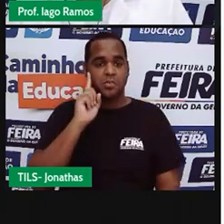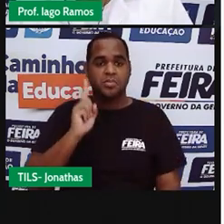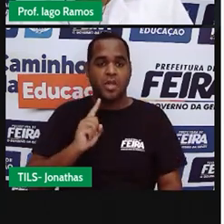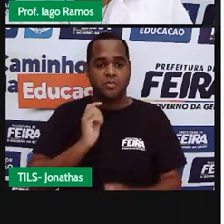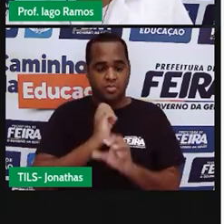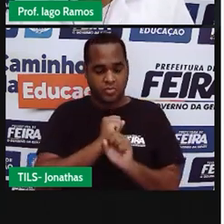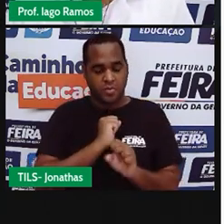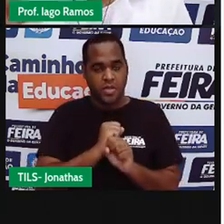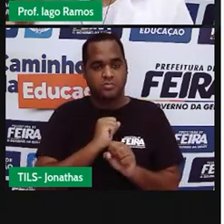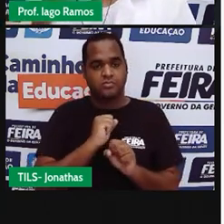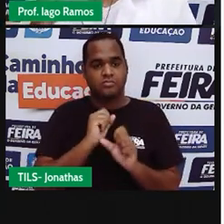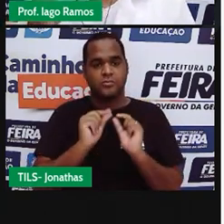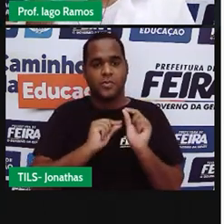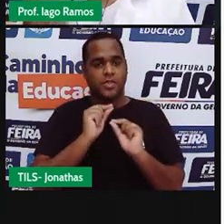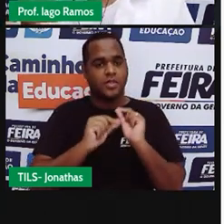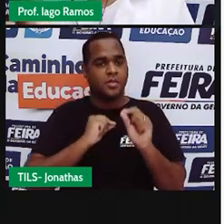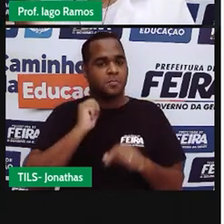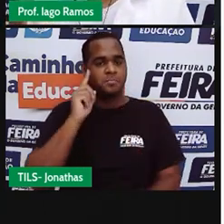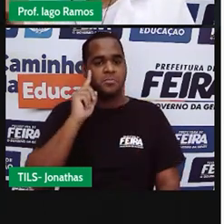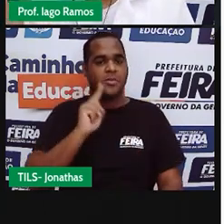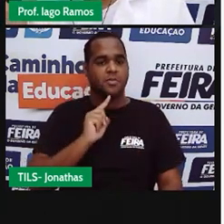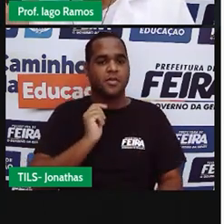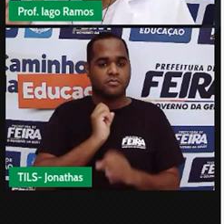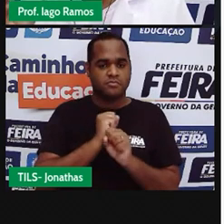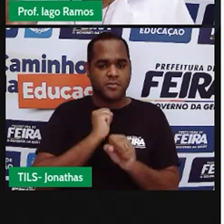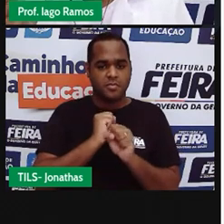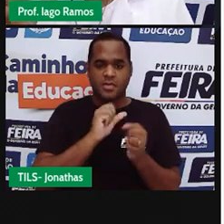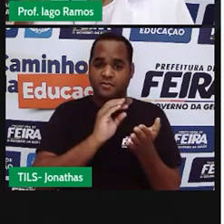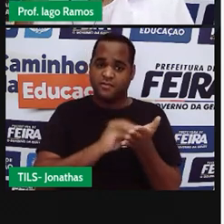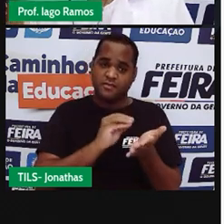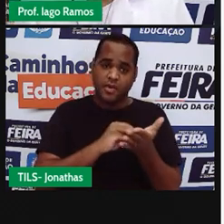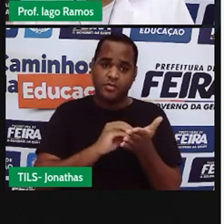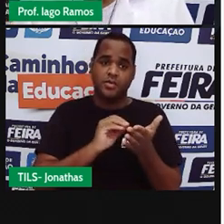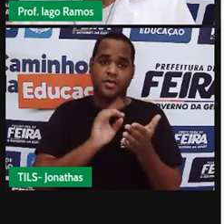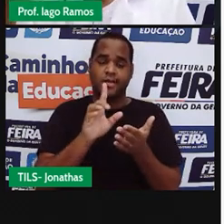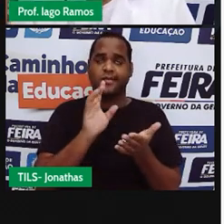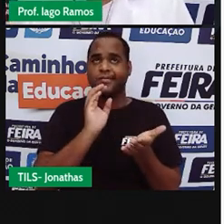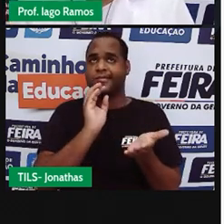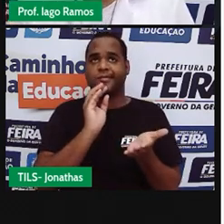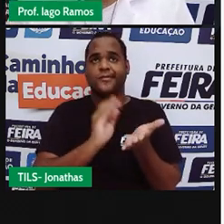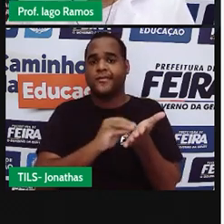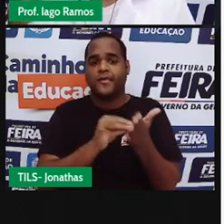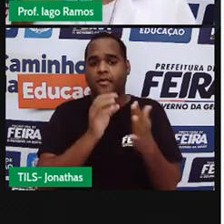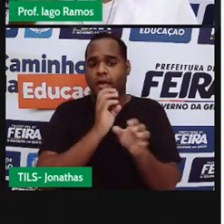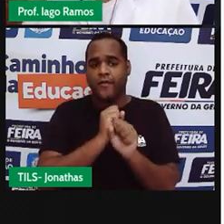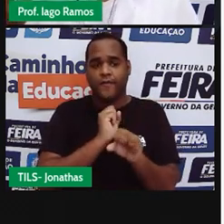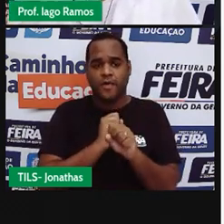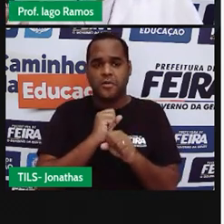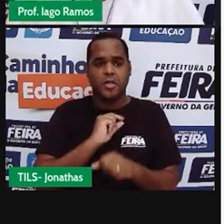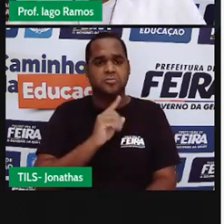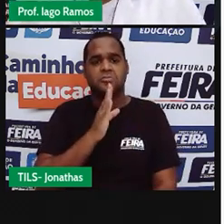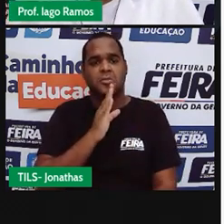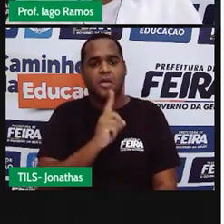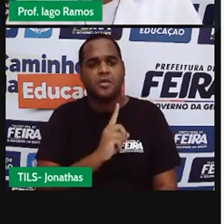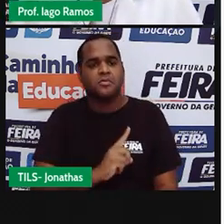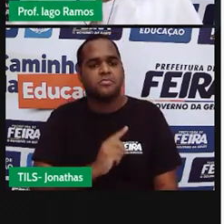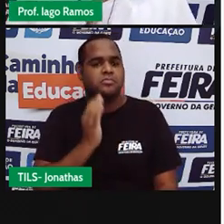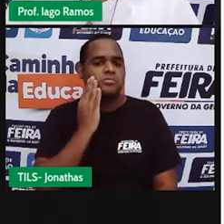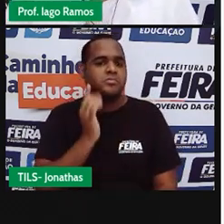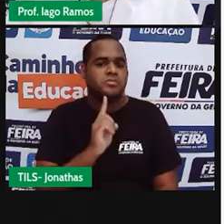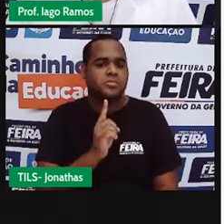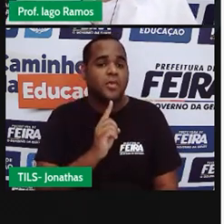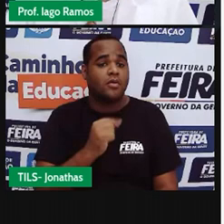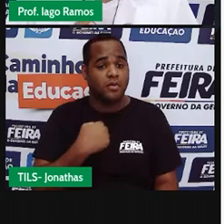valor, quando a gente não sabe alguma quantidade, quando esse valor, quando essa quantidade é desconhecida para nós,